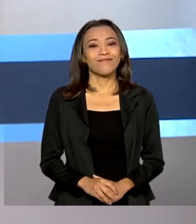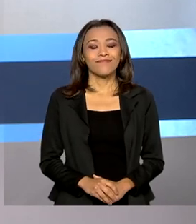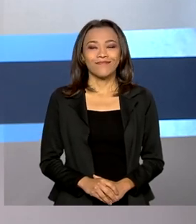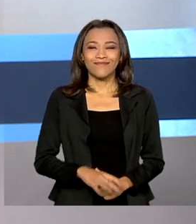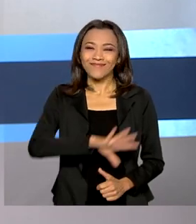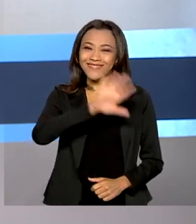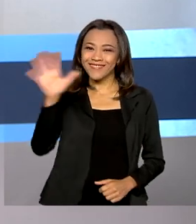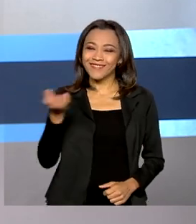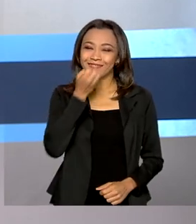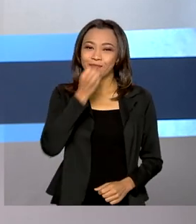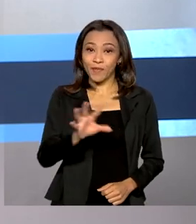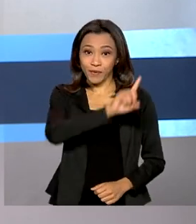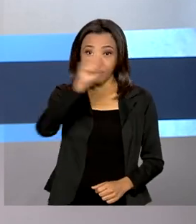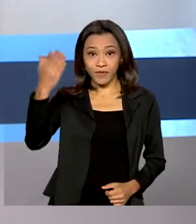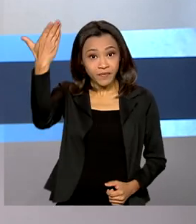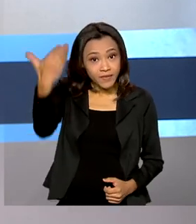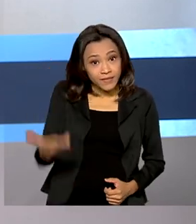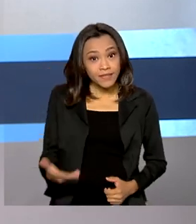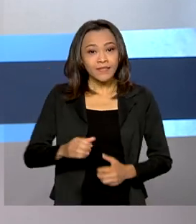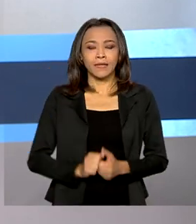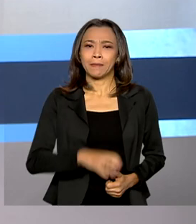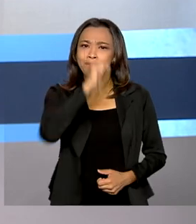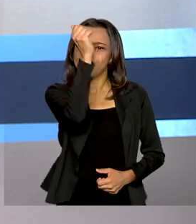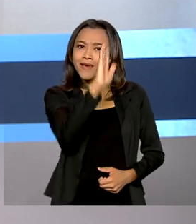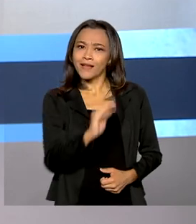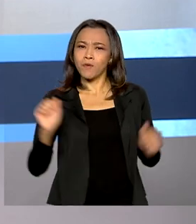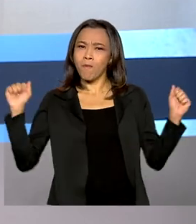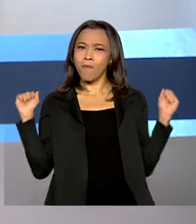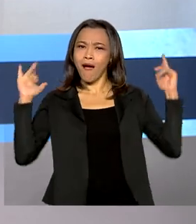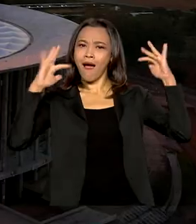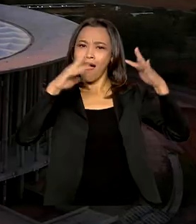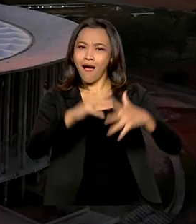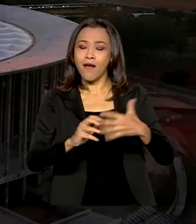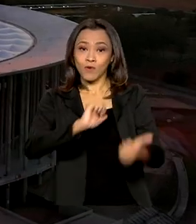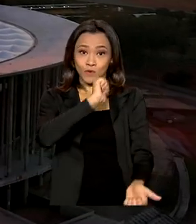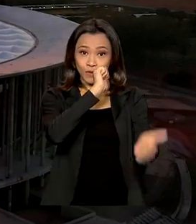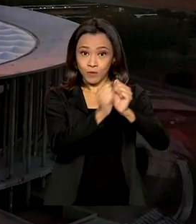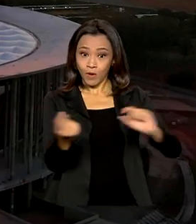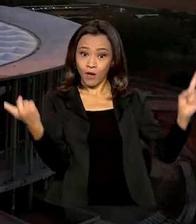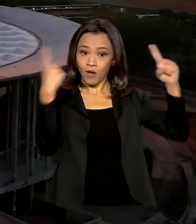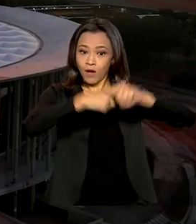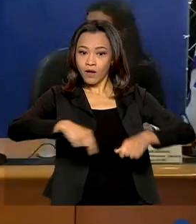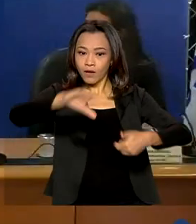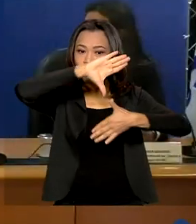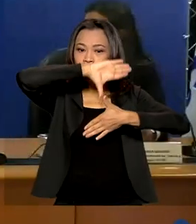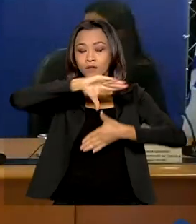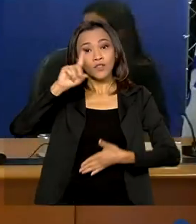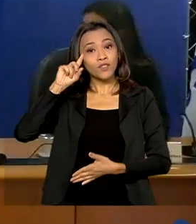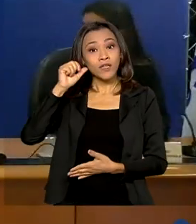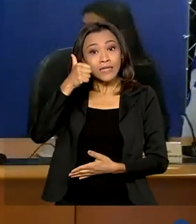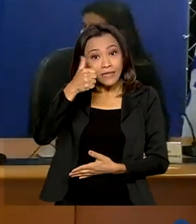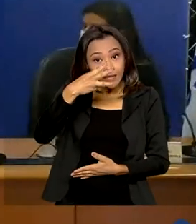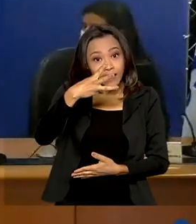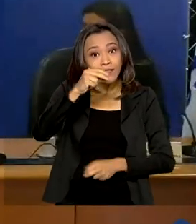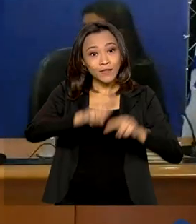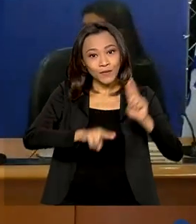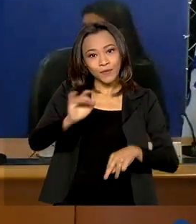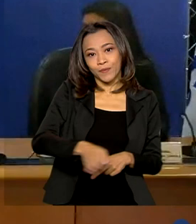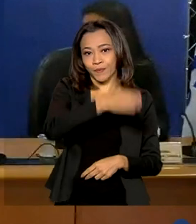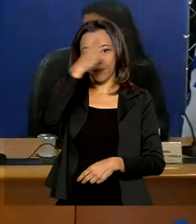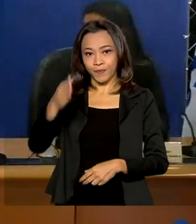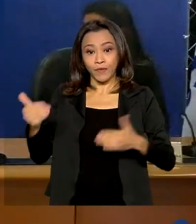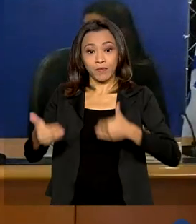Olá, bom dia pra você. Brasil vai sediar Copa América a partir de 13 de junho. E o Ministério da Saúde